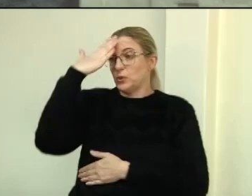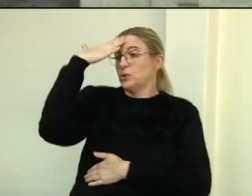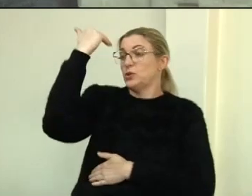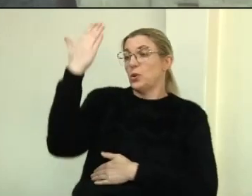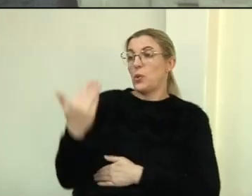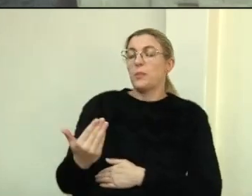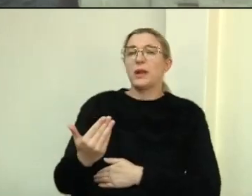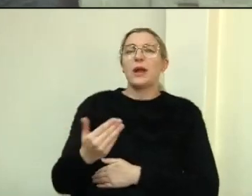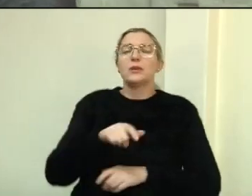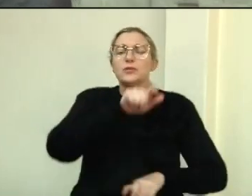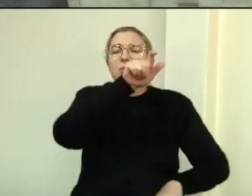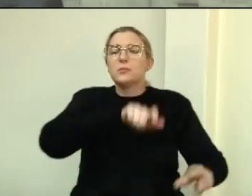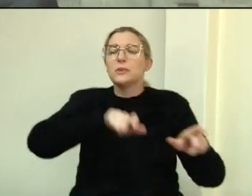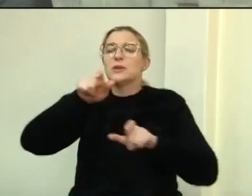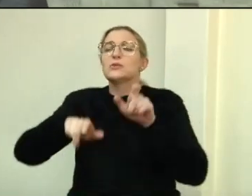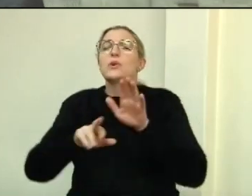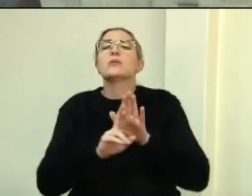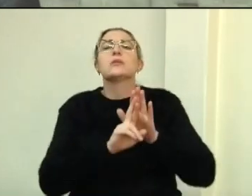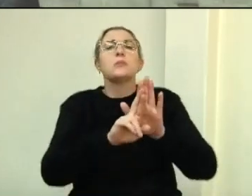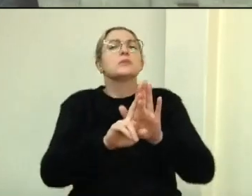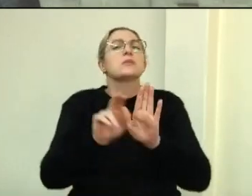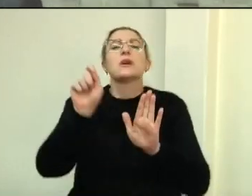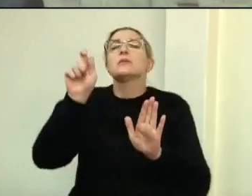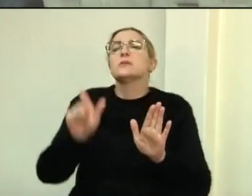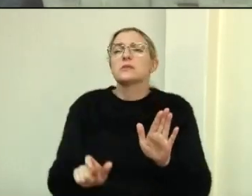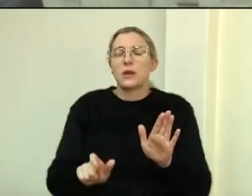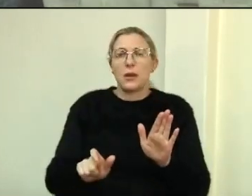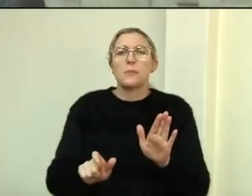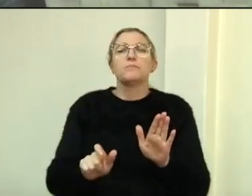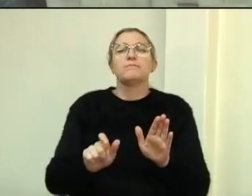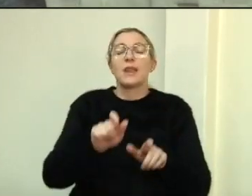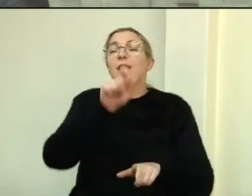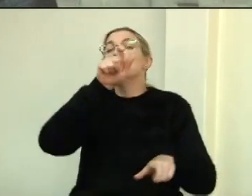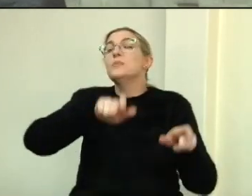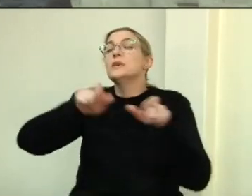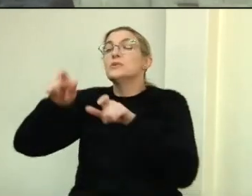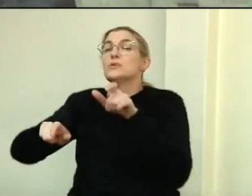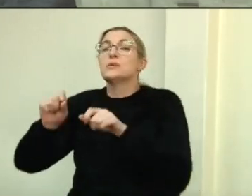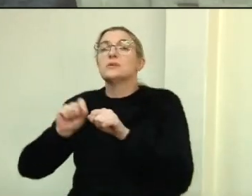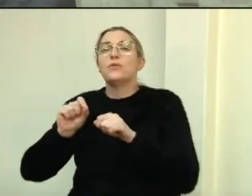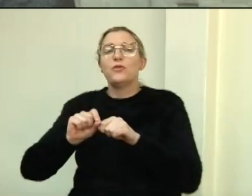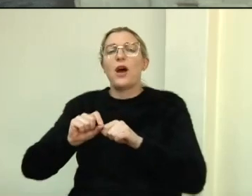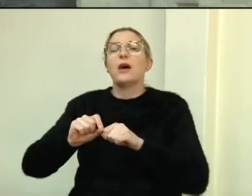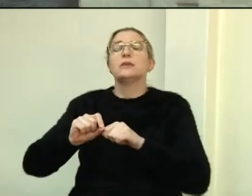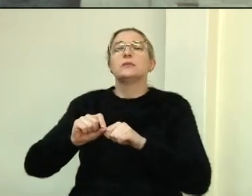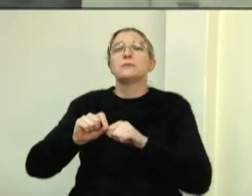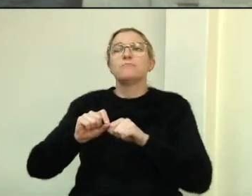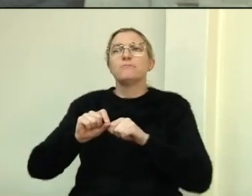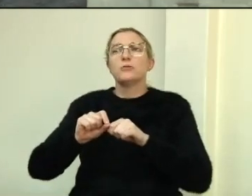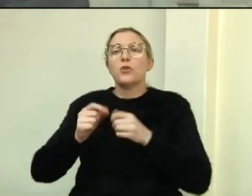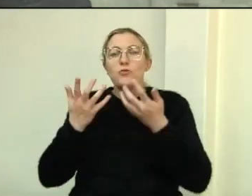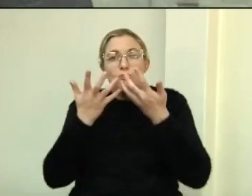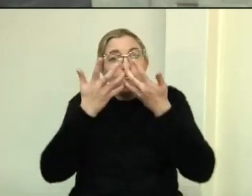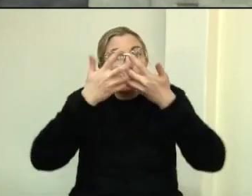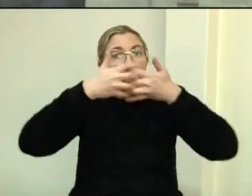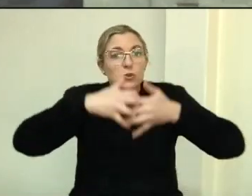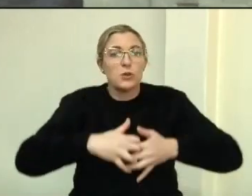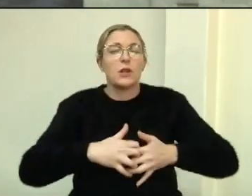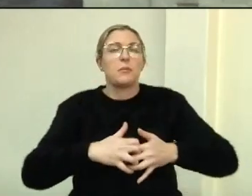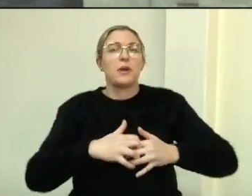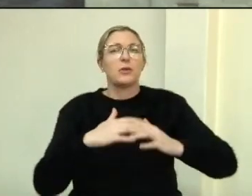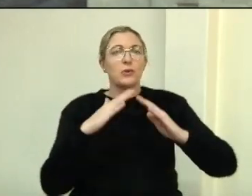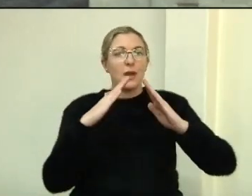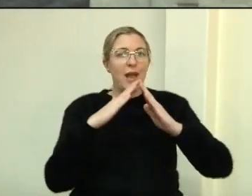pessoas que fazem acontecer a Casa do Povo. Então, se é a Casa do Povo, nada mais justo que